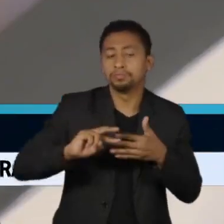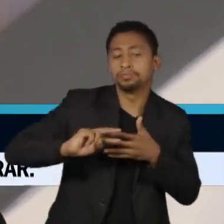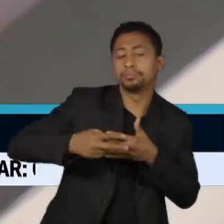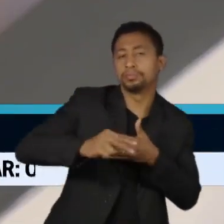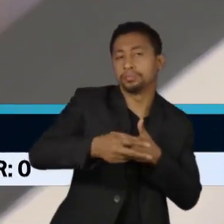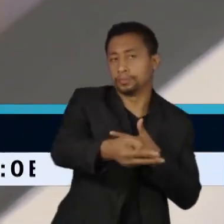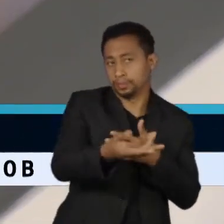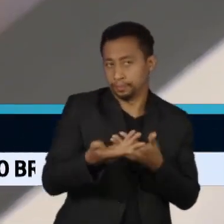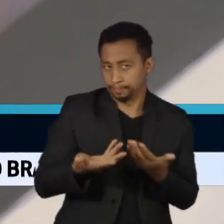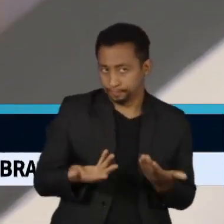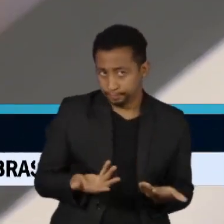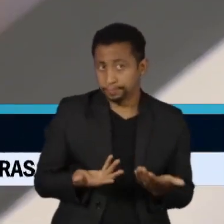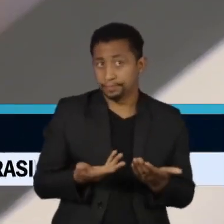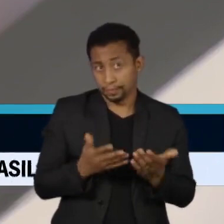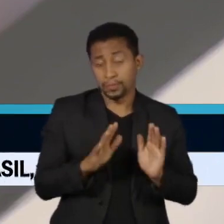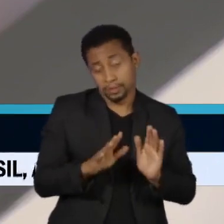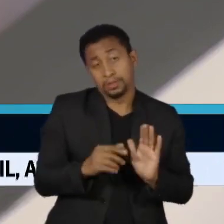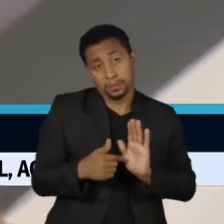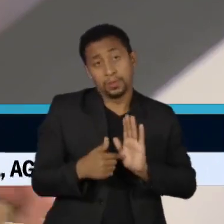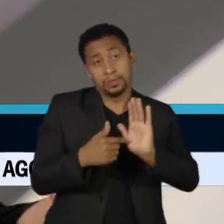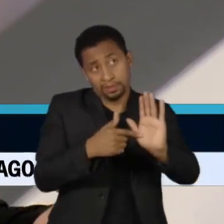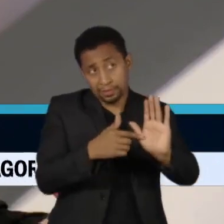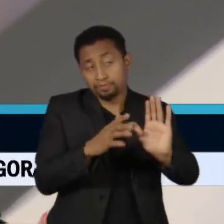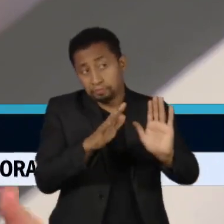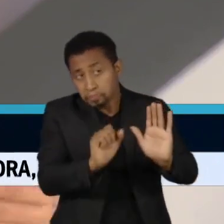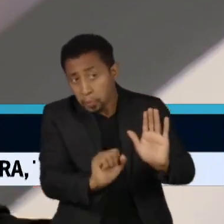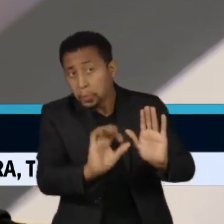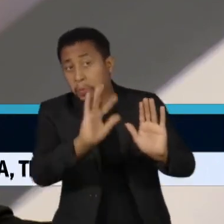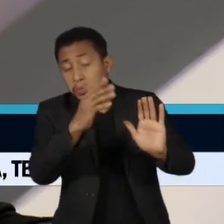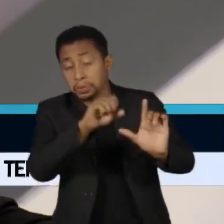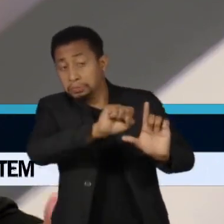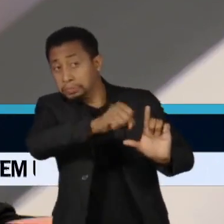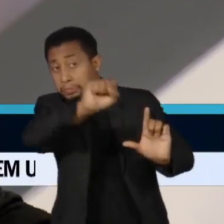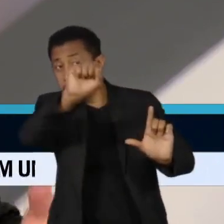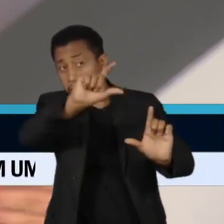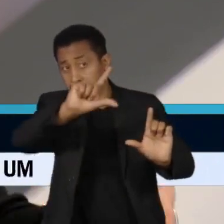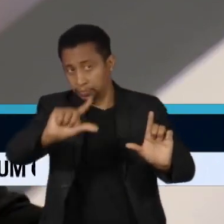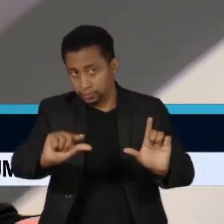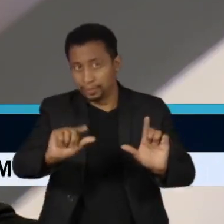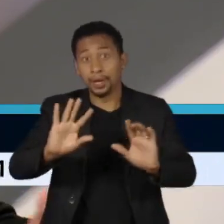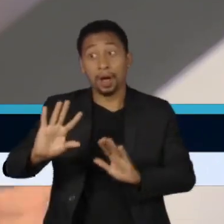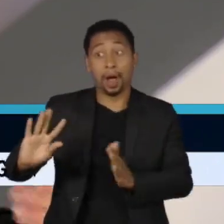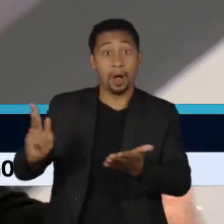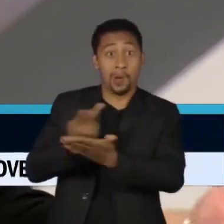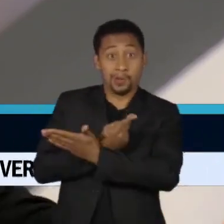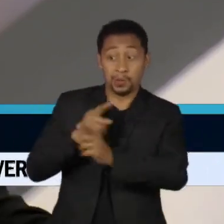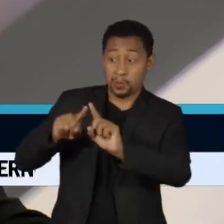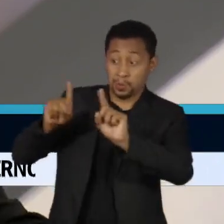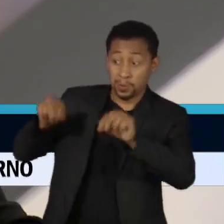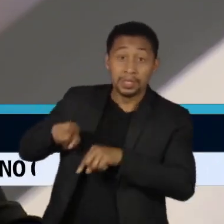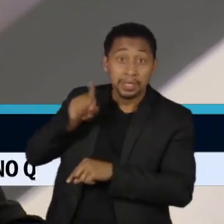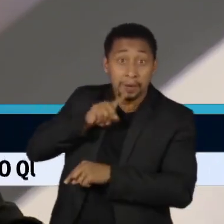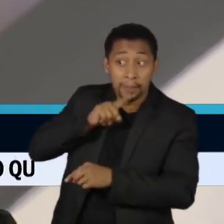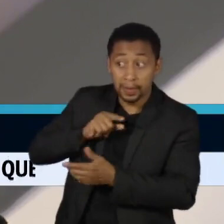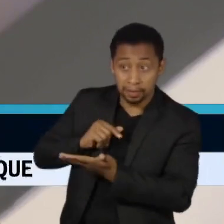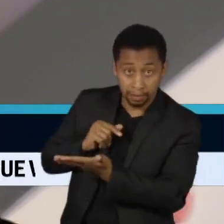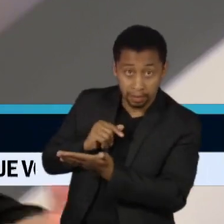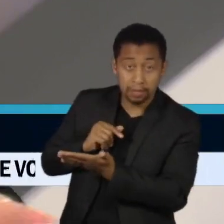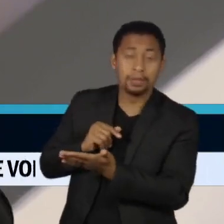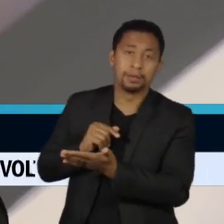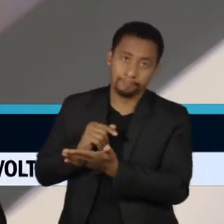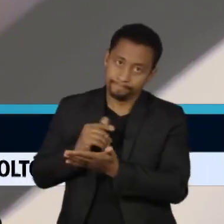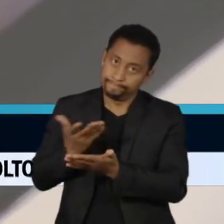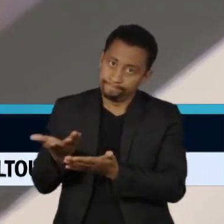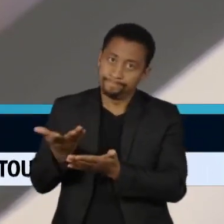abrindo para uma eventual redução. Talvez o caso da Americanas e essa progressão que provavelmente